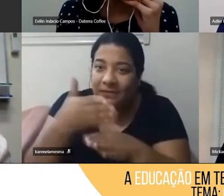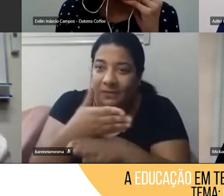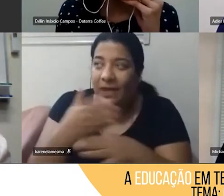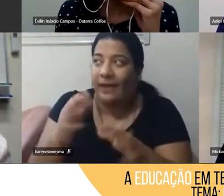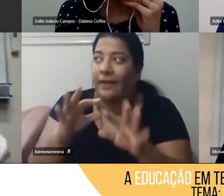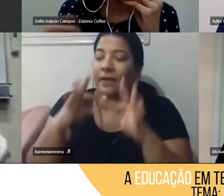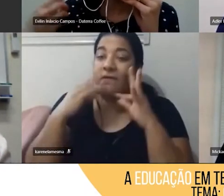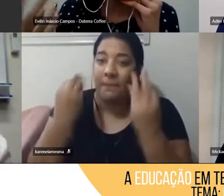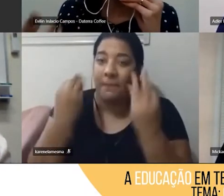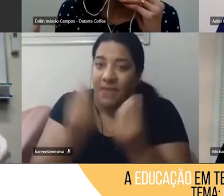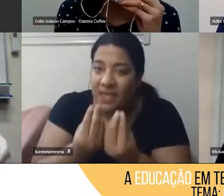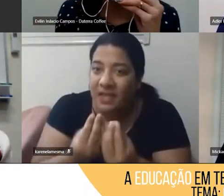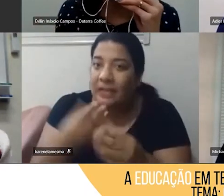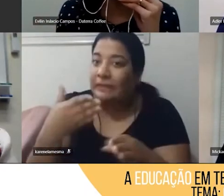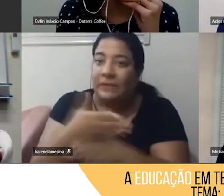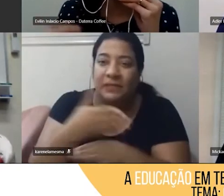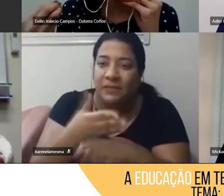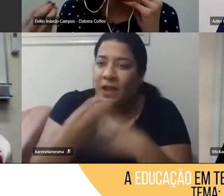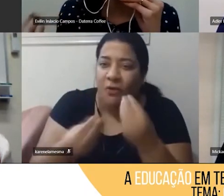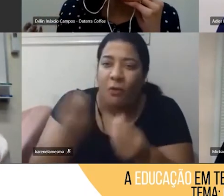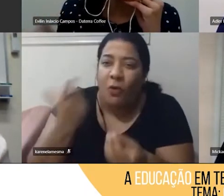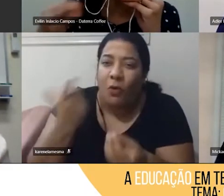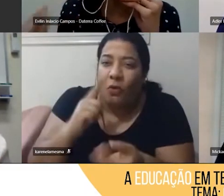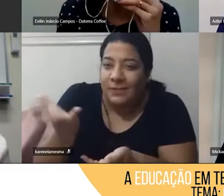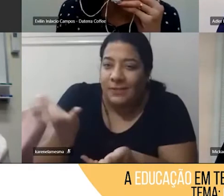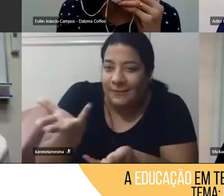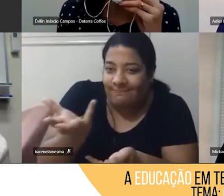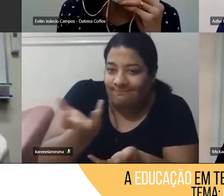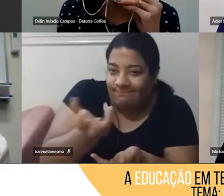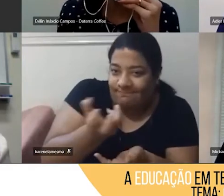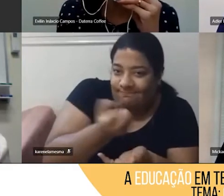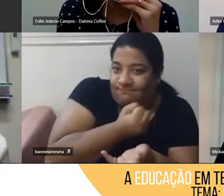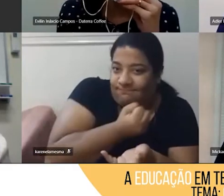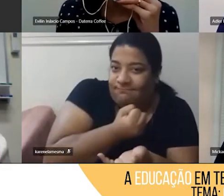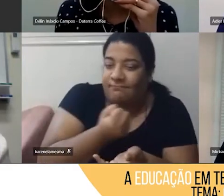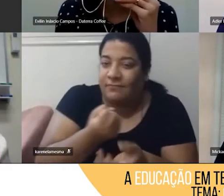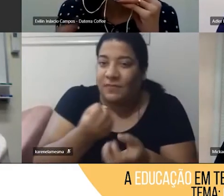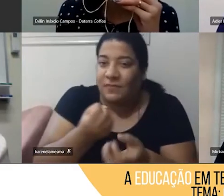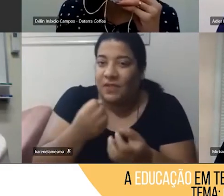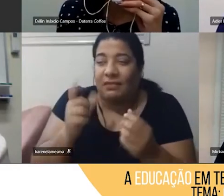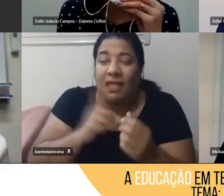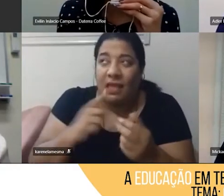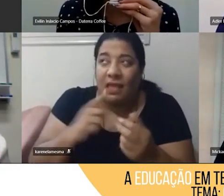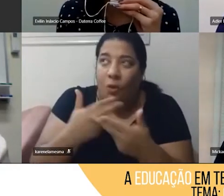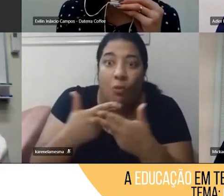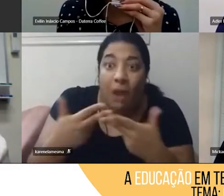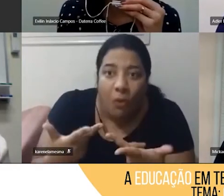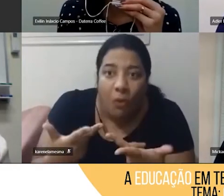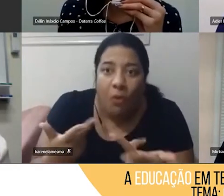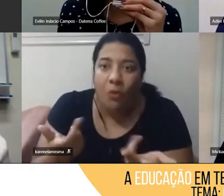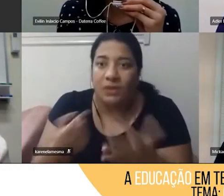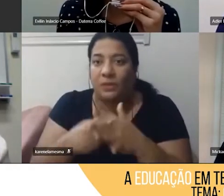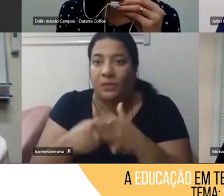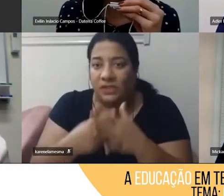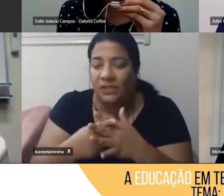trazer alguma ferramenta e compartilhar alguma experiência com relação a situações como essa?